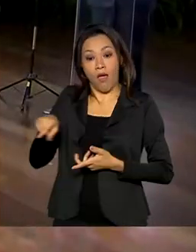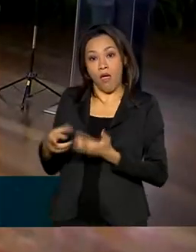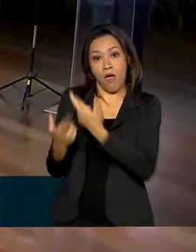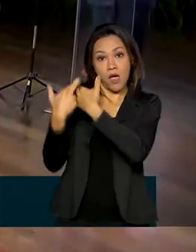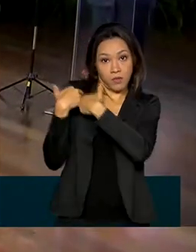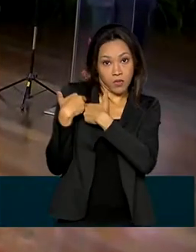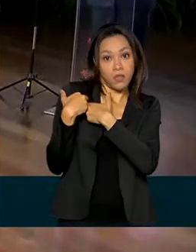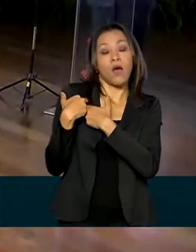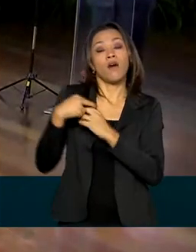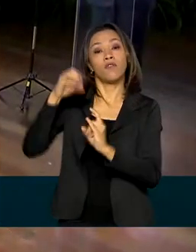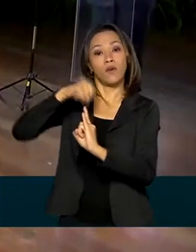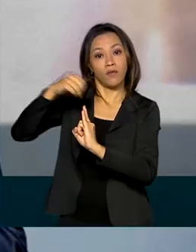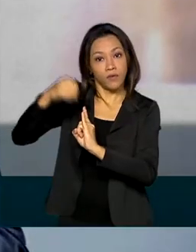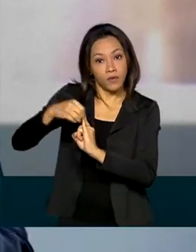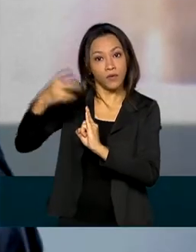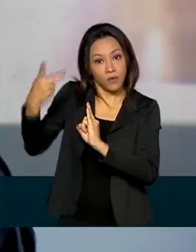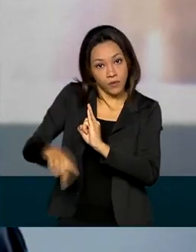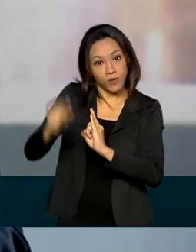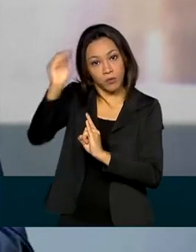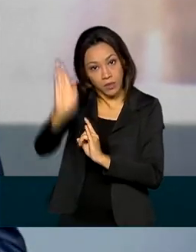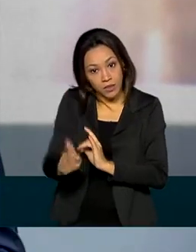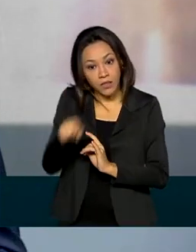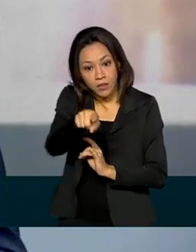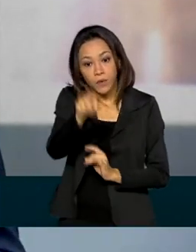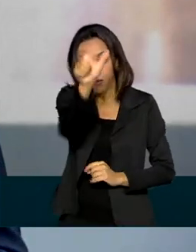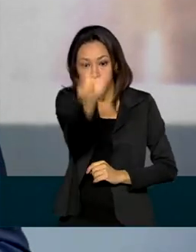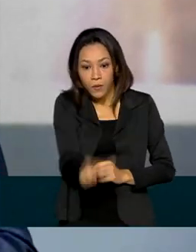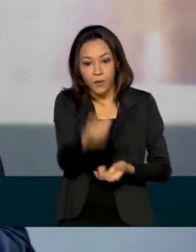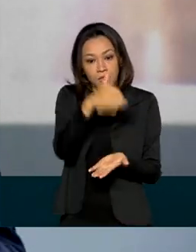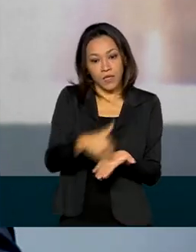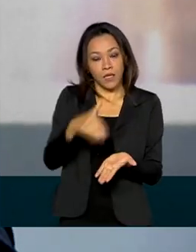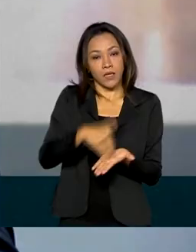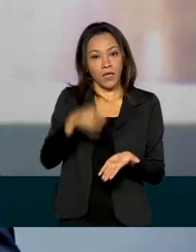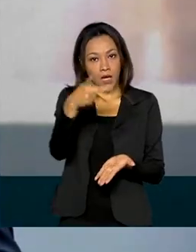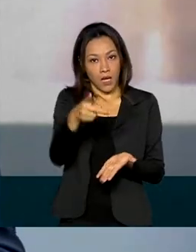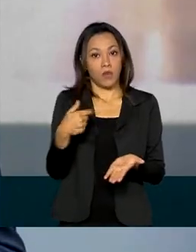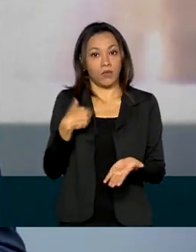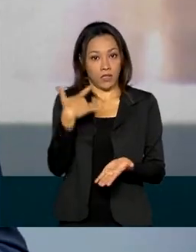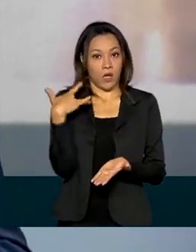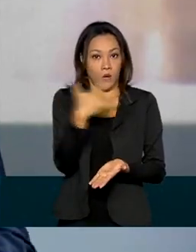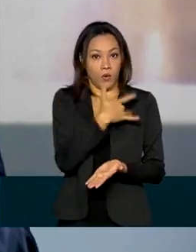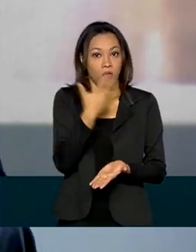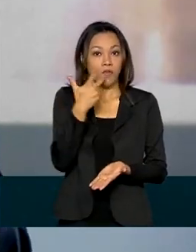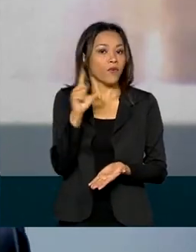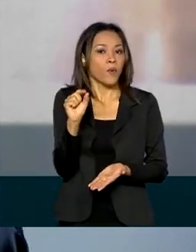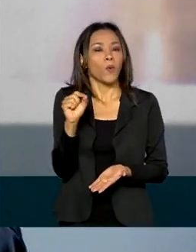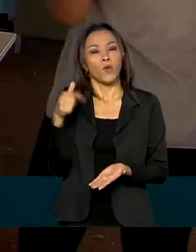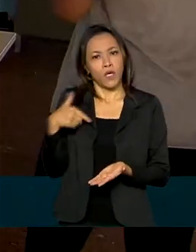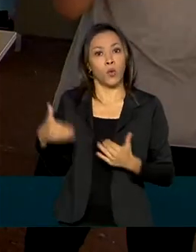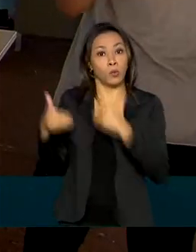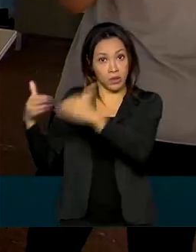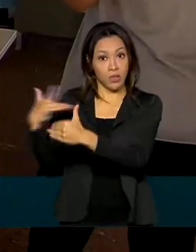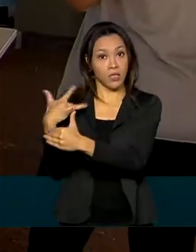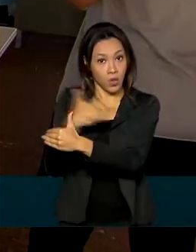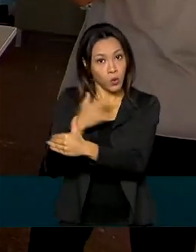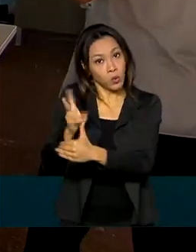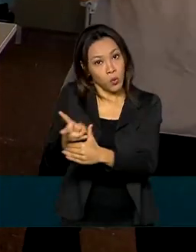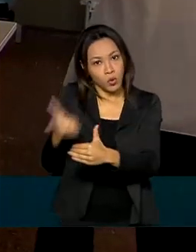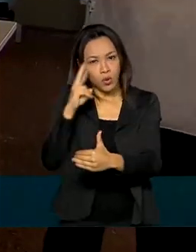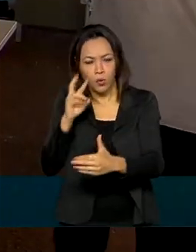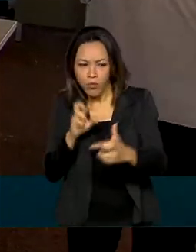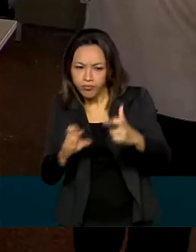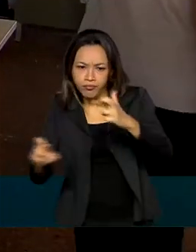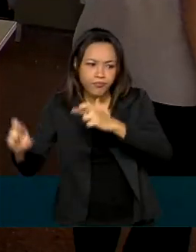vacina de Oxford no Brasil, o secretário de Vigilância em Saúde, Arnaldo Medeiros, reforçou que o Ministério da Saúde faz um monitoramento